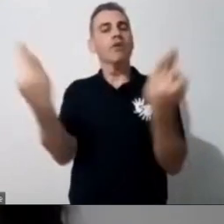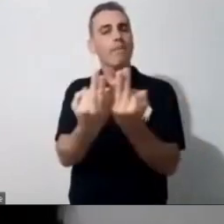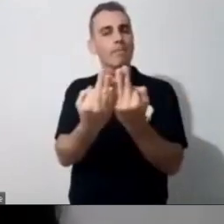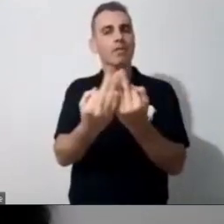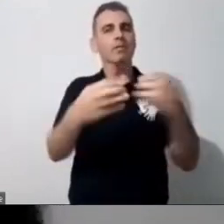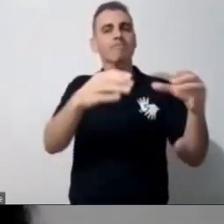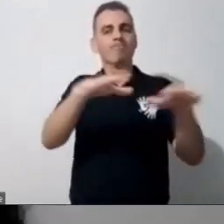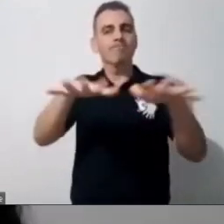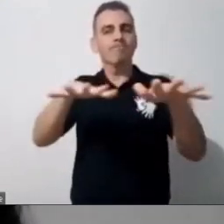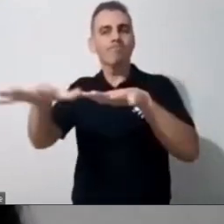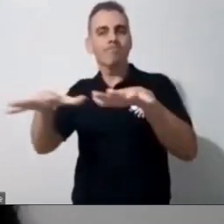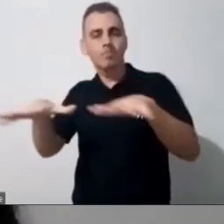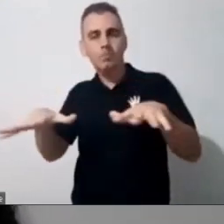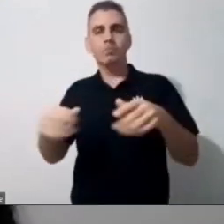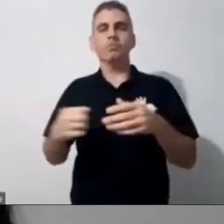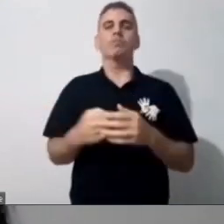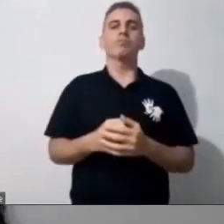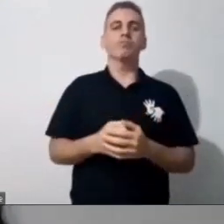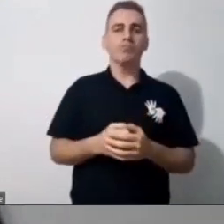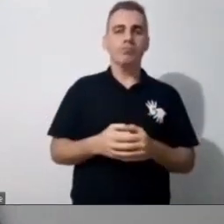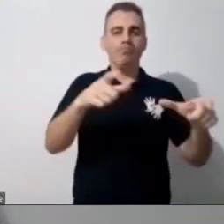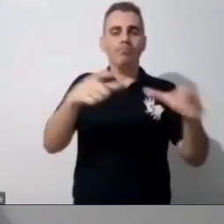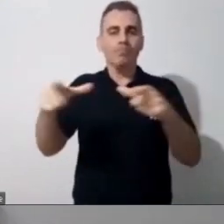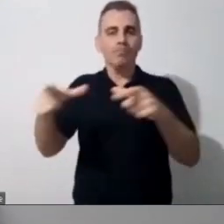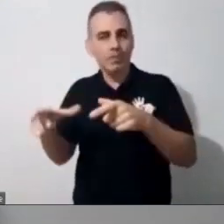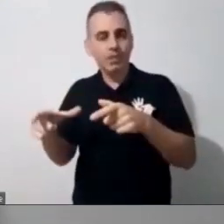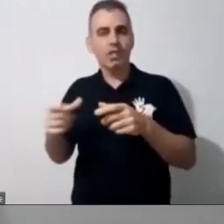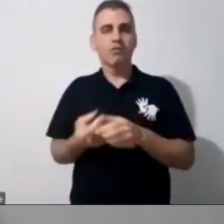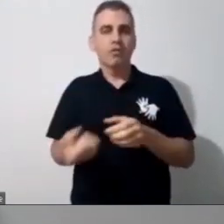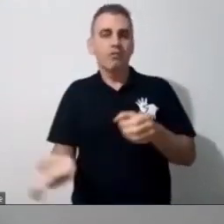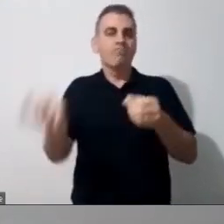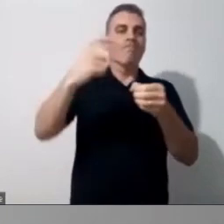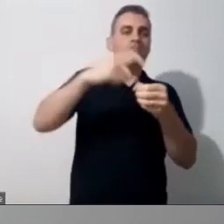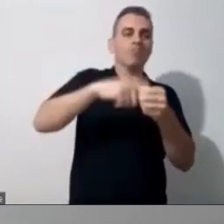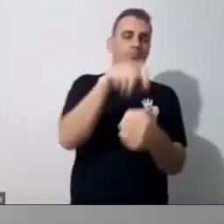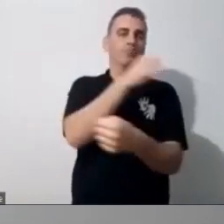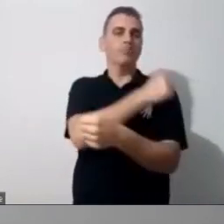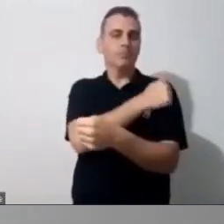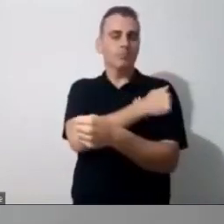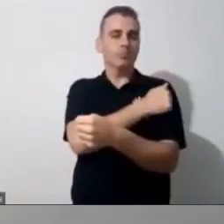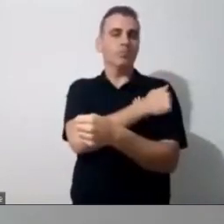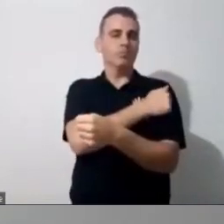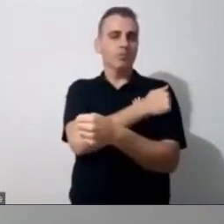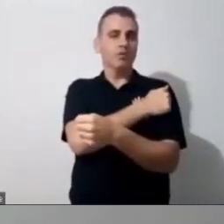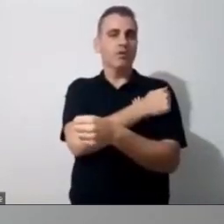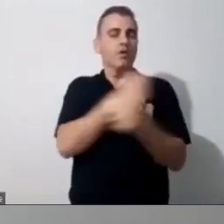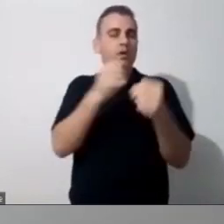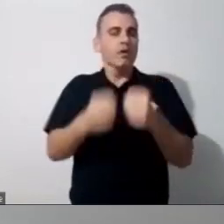funciona lá esse aluno para eu poder trazer as possibilidades de ele trazer uma evolução.